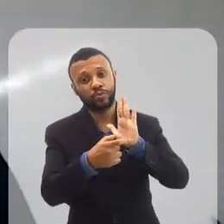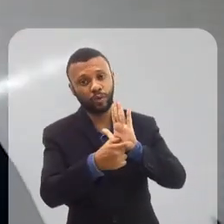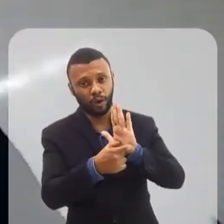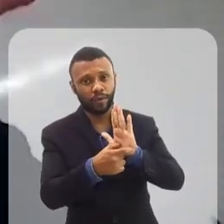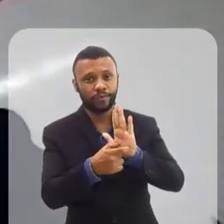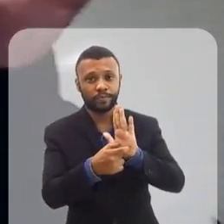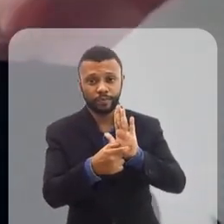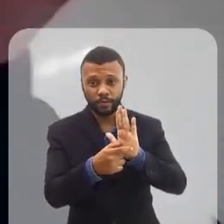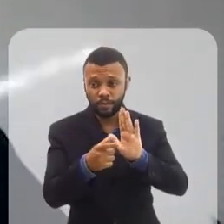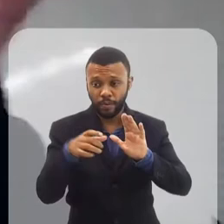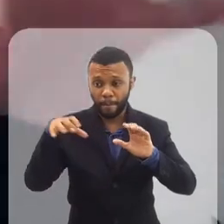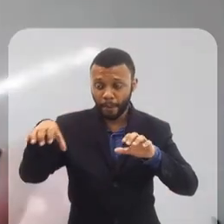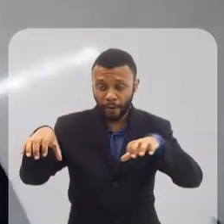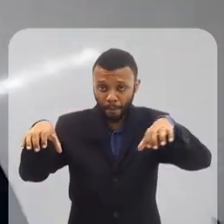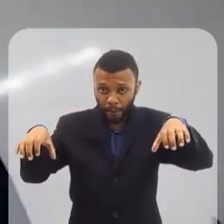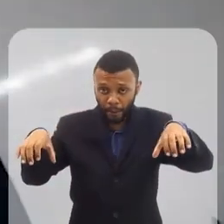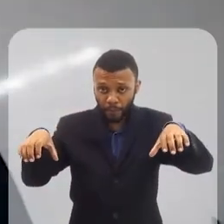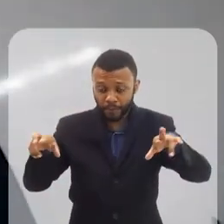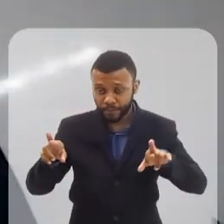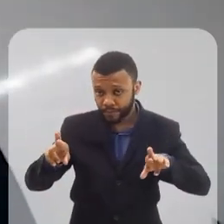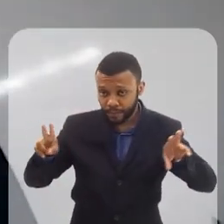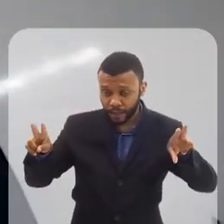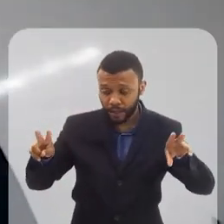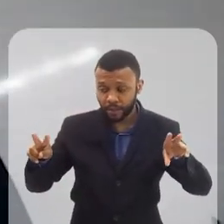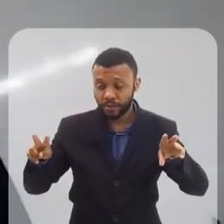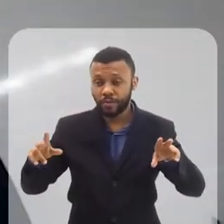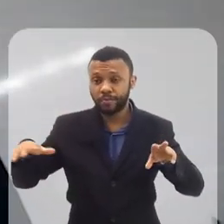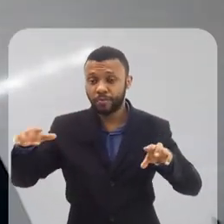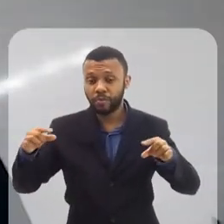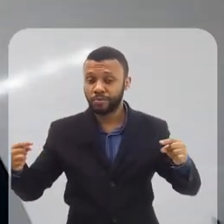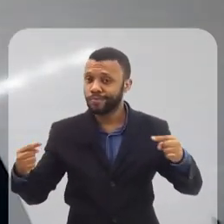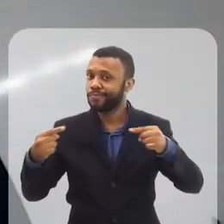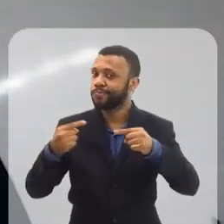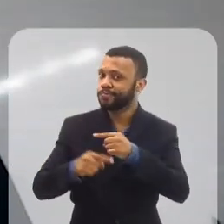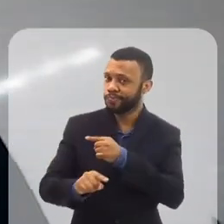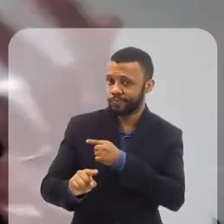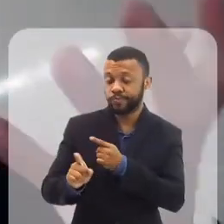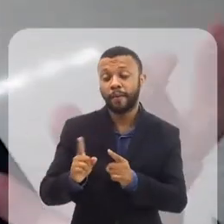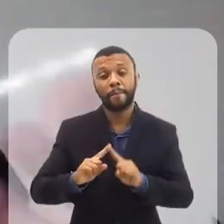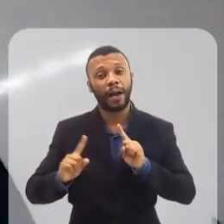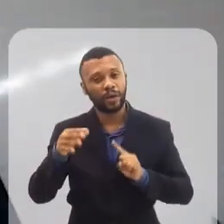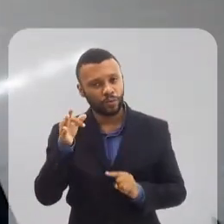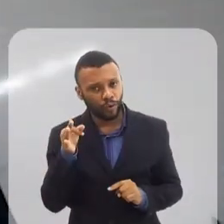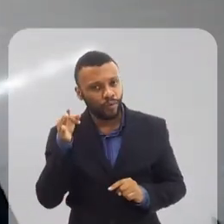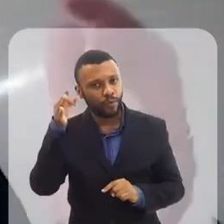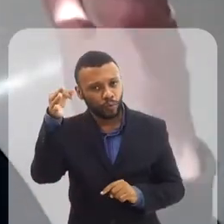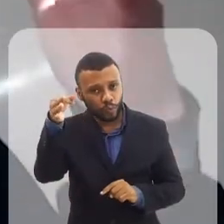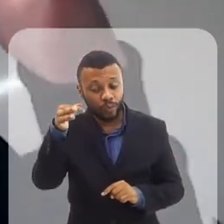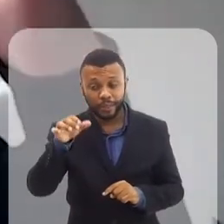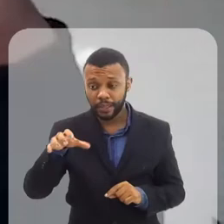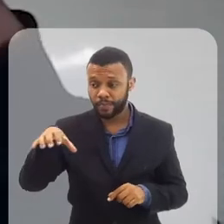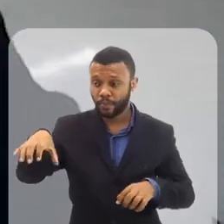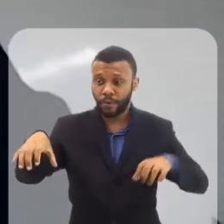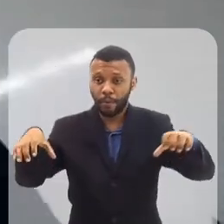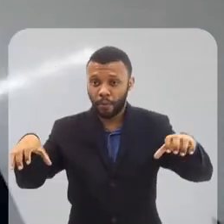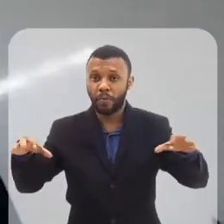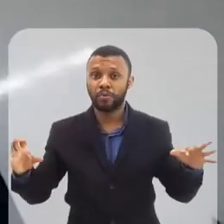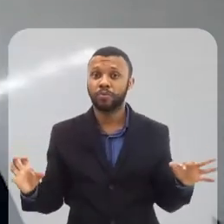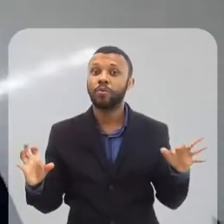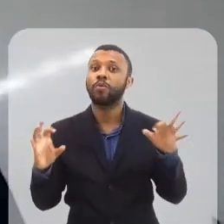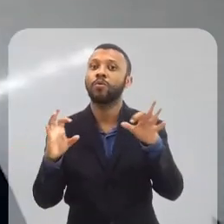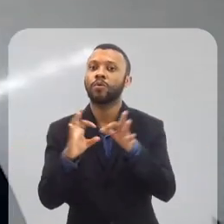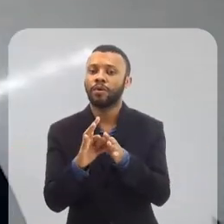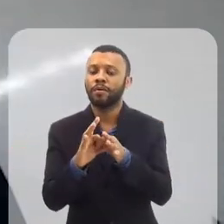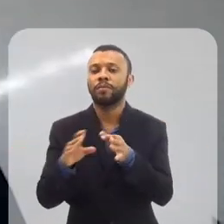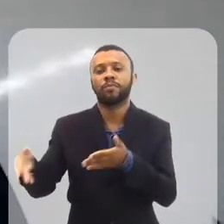exemplo, são universos que não se falam entre si, é uma tendência no futuro desses mundos se